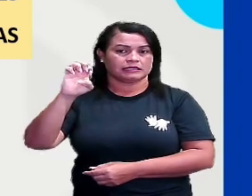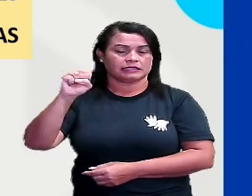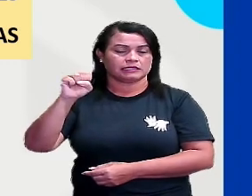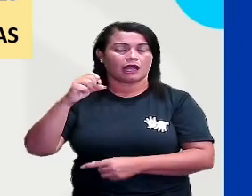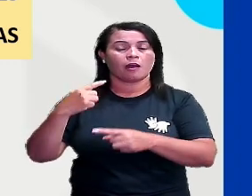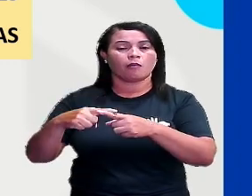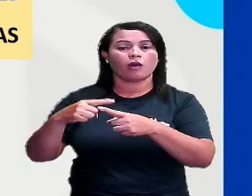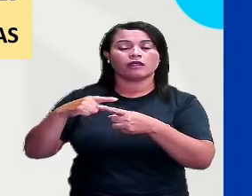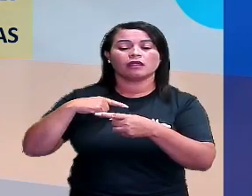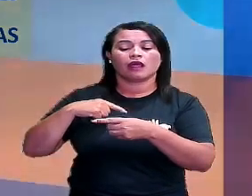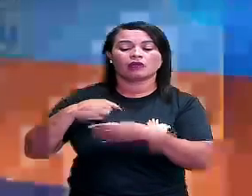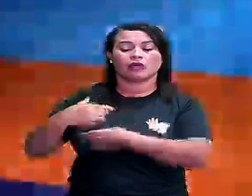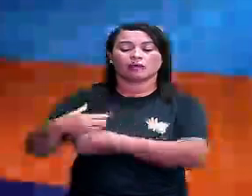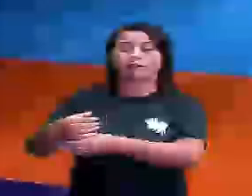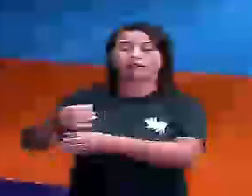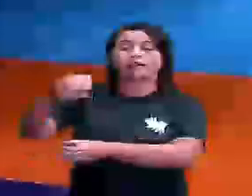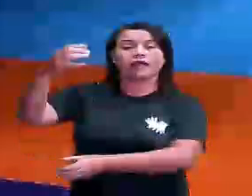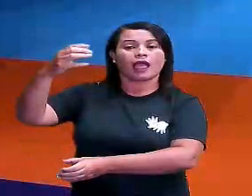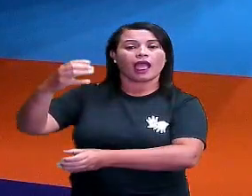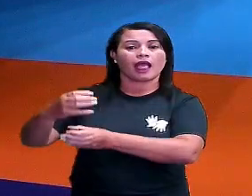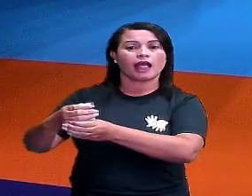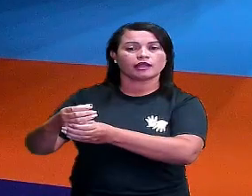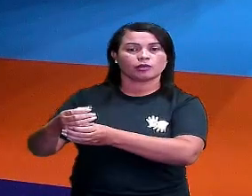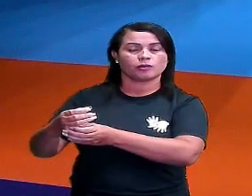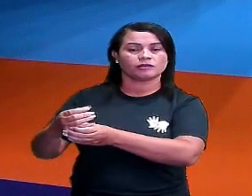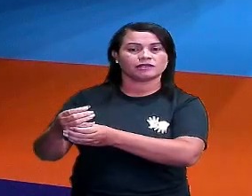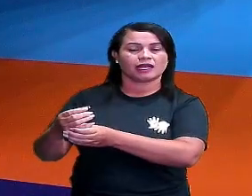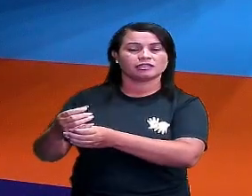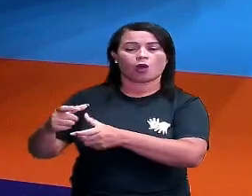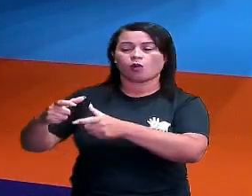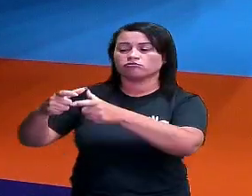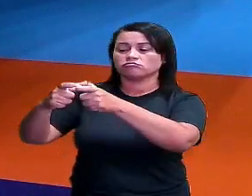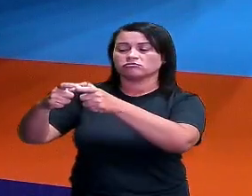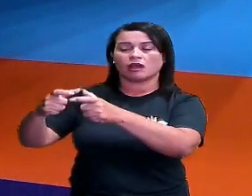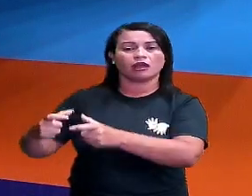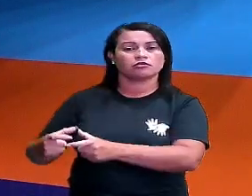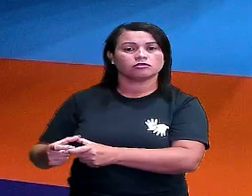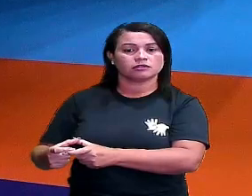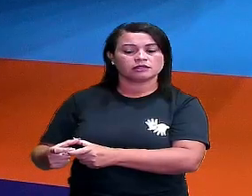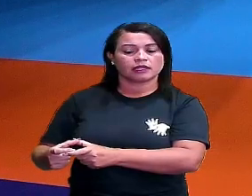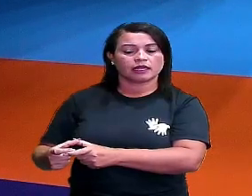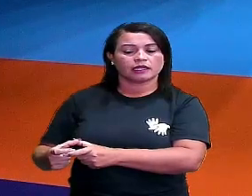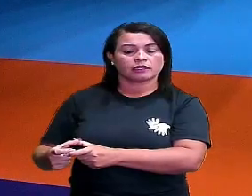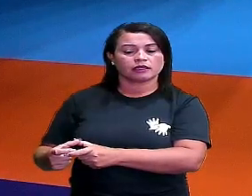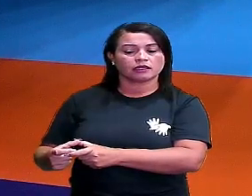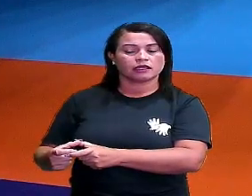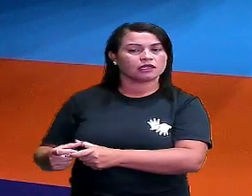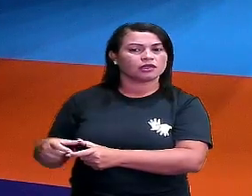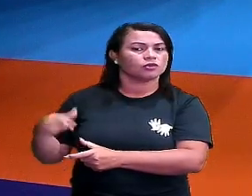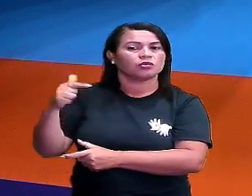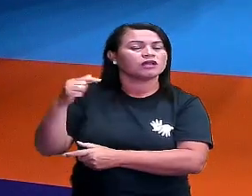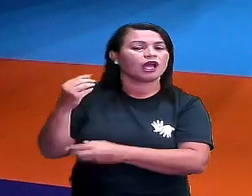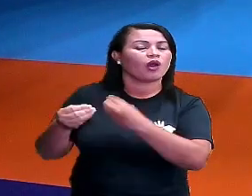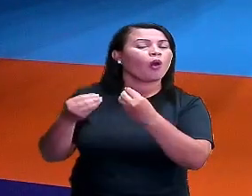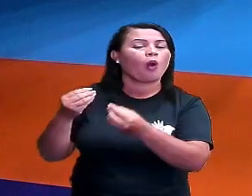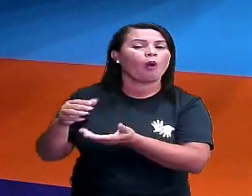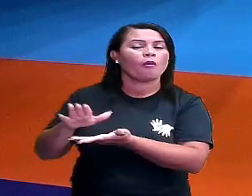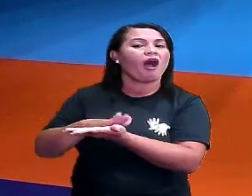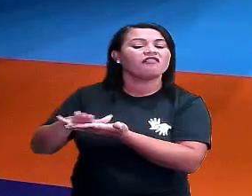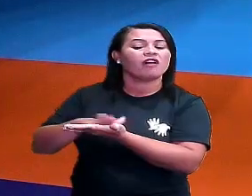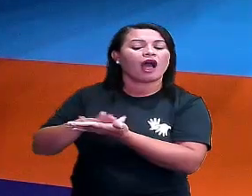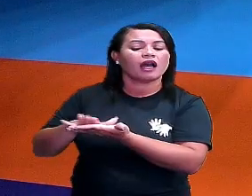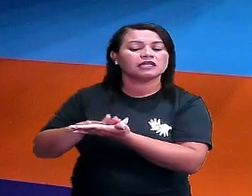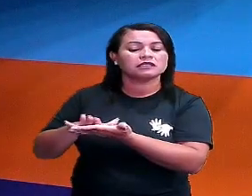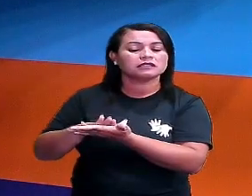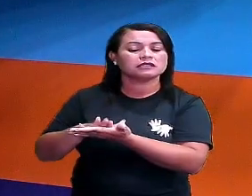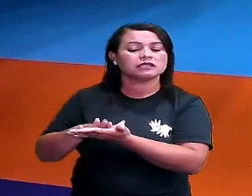do cilindro não identifica aí uma face, tá? Eu não identifico ele como uma face. Eu só